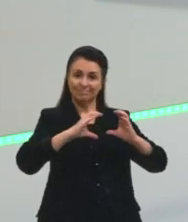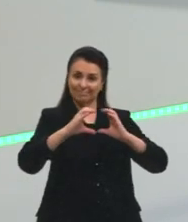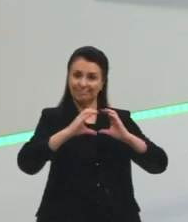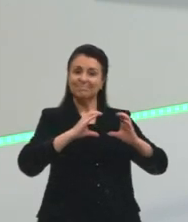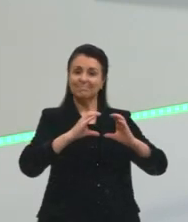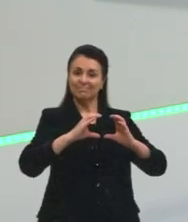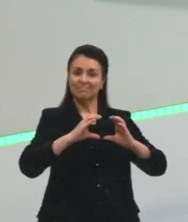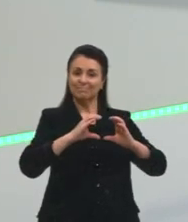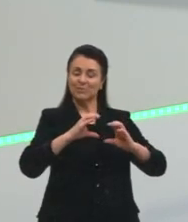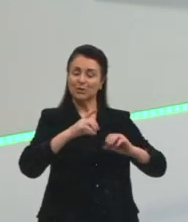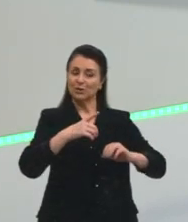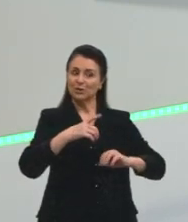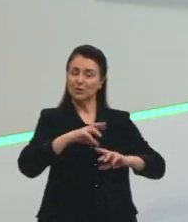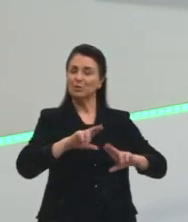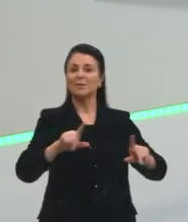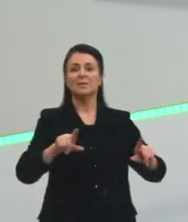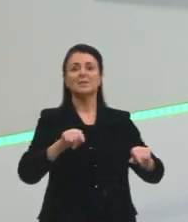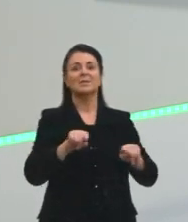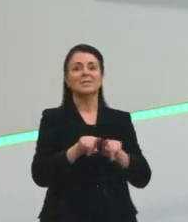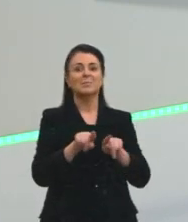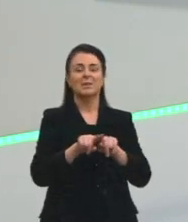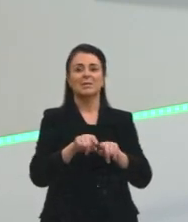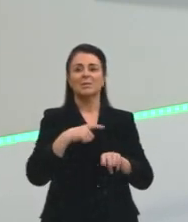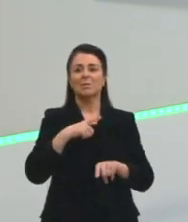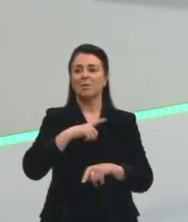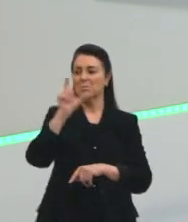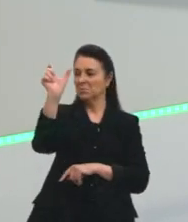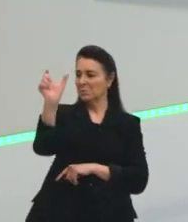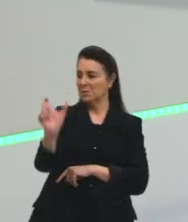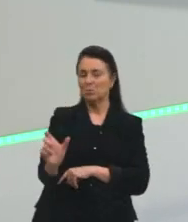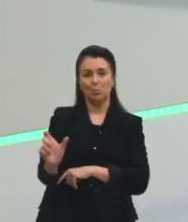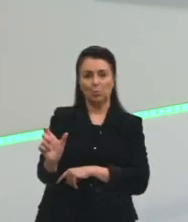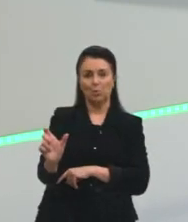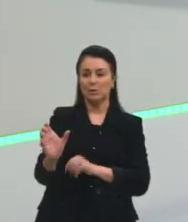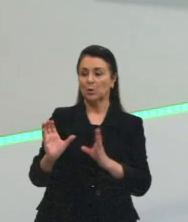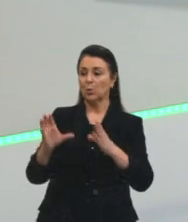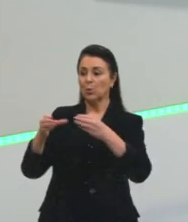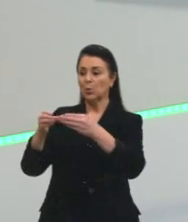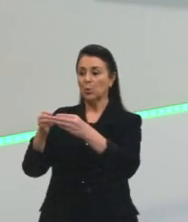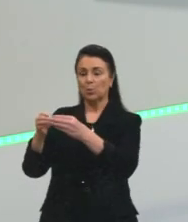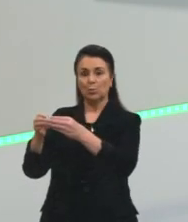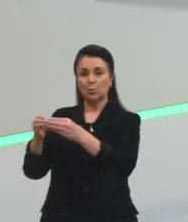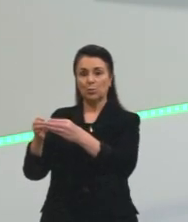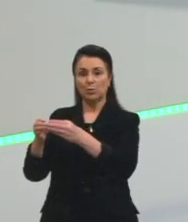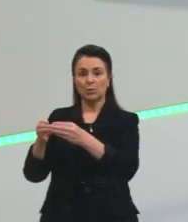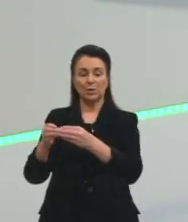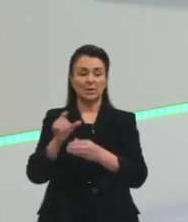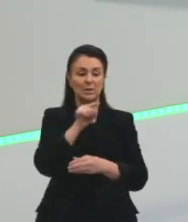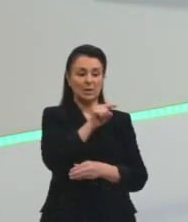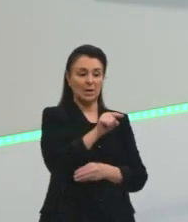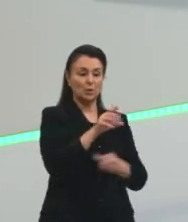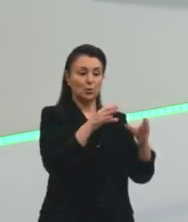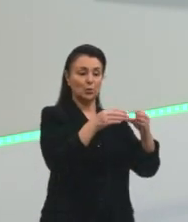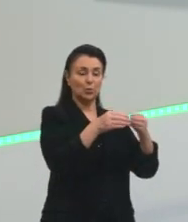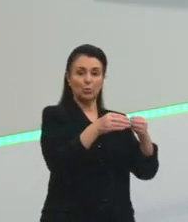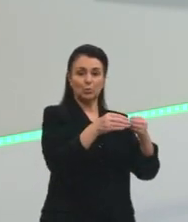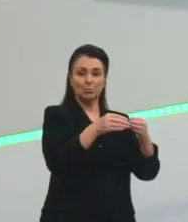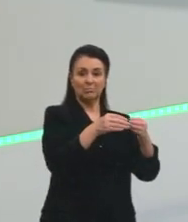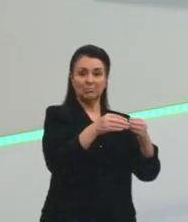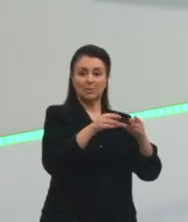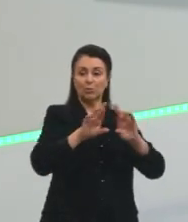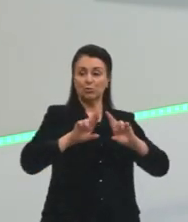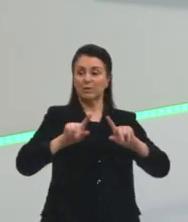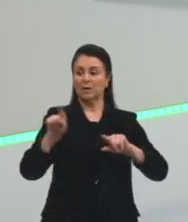maneira diferente. Então, gente vai ter pessoas que pertencem a classes diferentes se comunicando de maneira diferente.